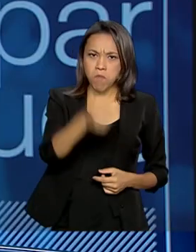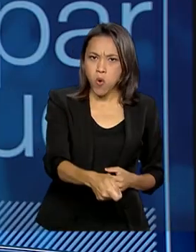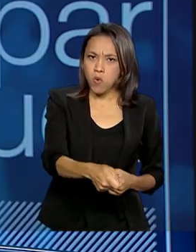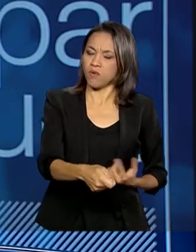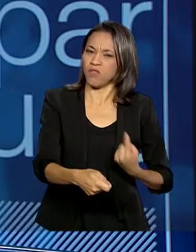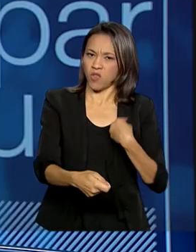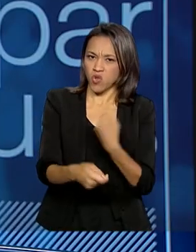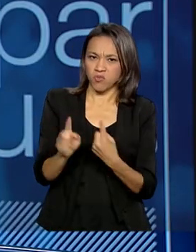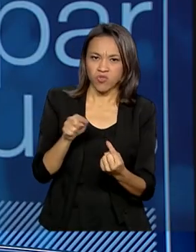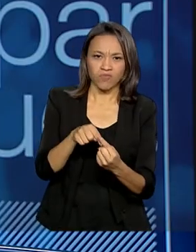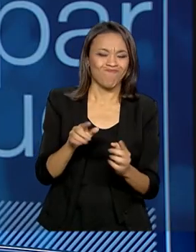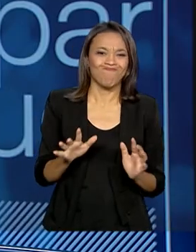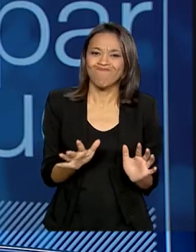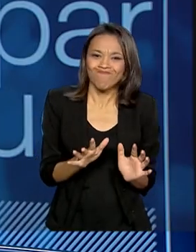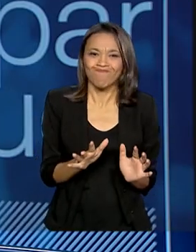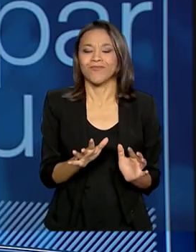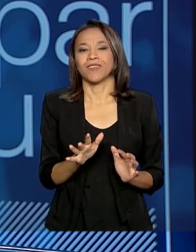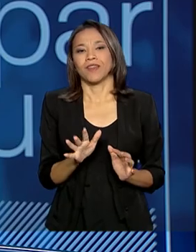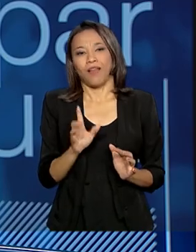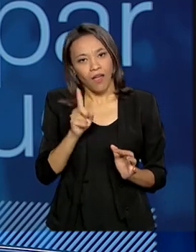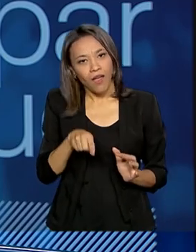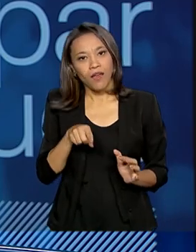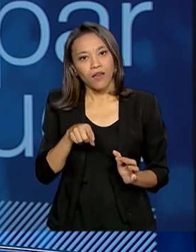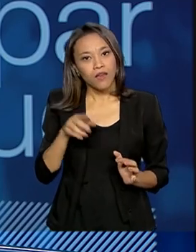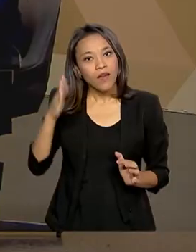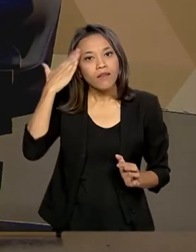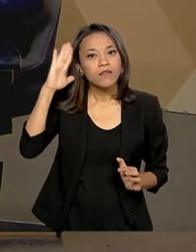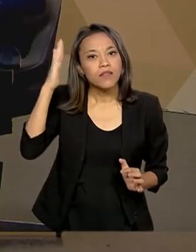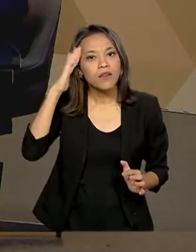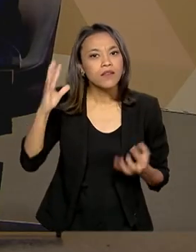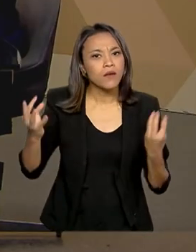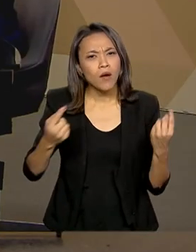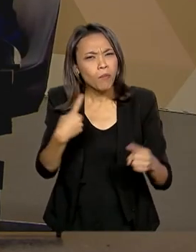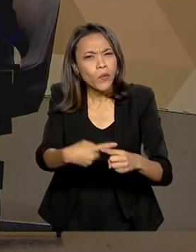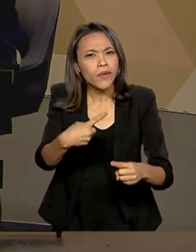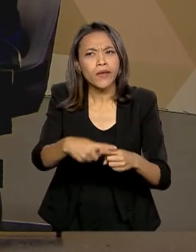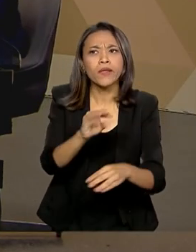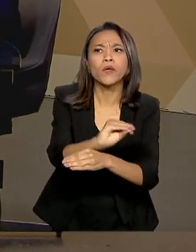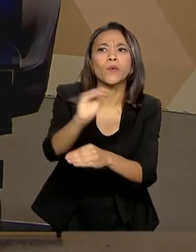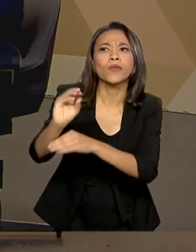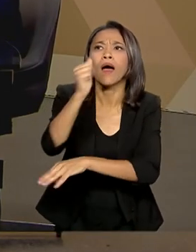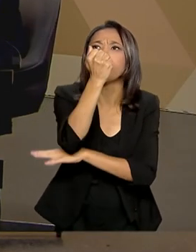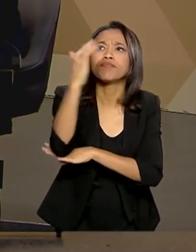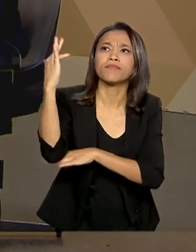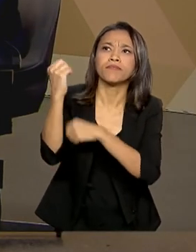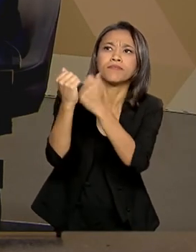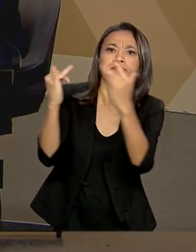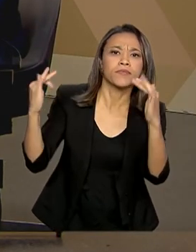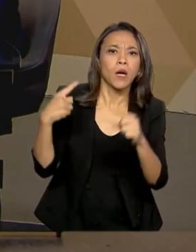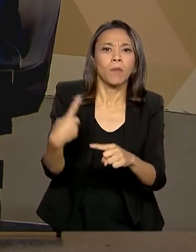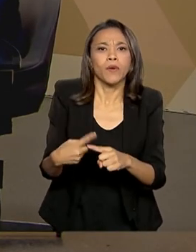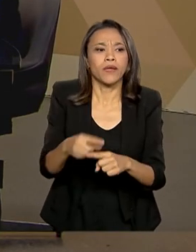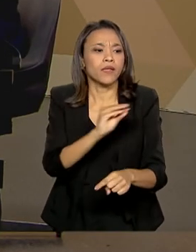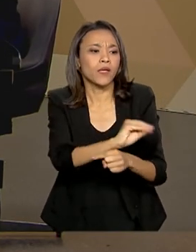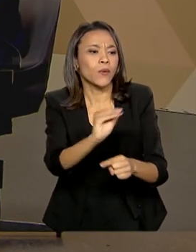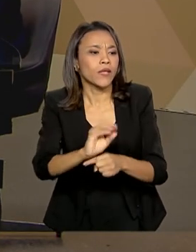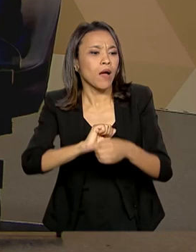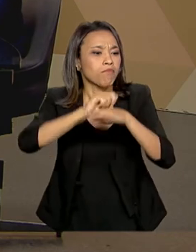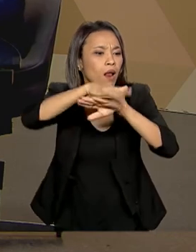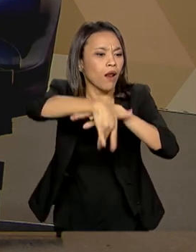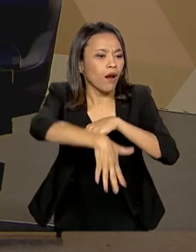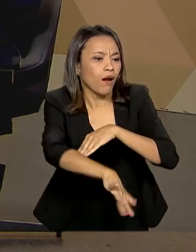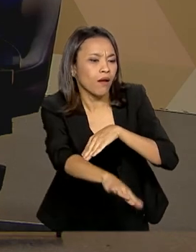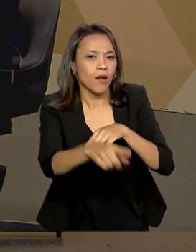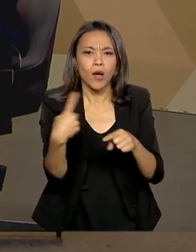A gente é fazer com que ela entenda o sistema. Por que a gente tem que preservar o meio ambiente? São dois